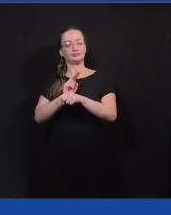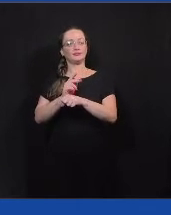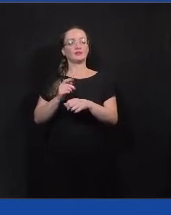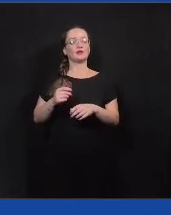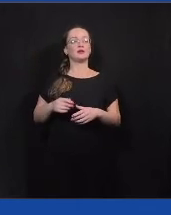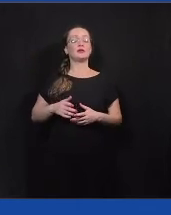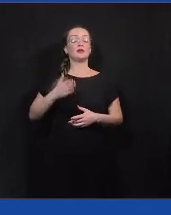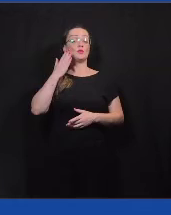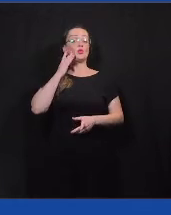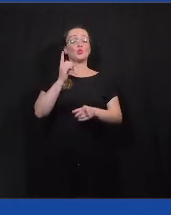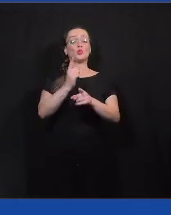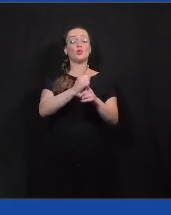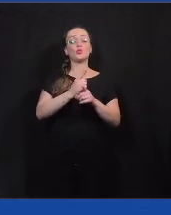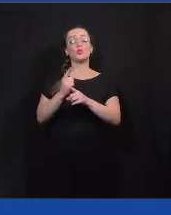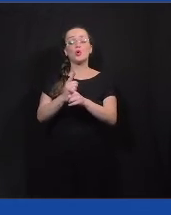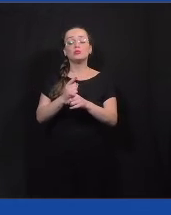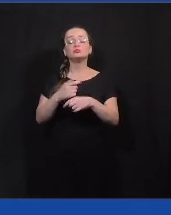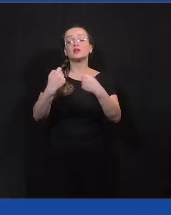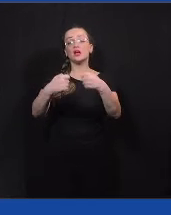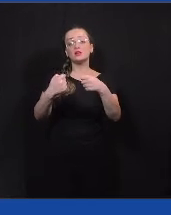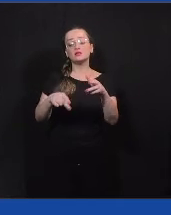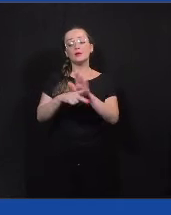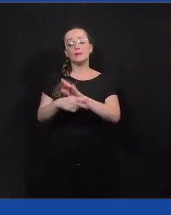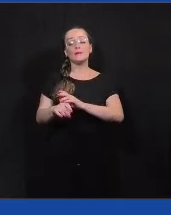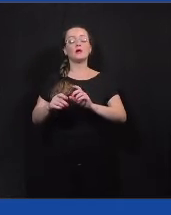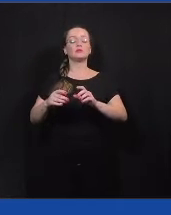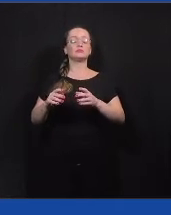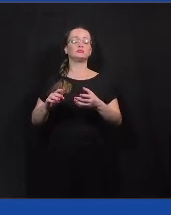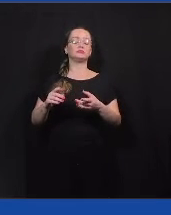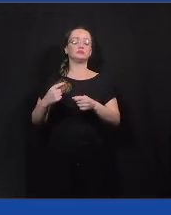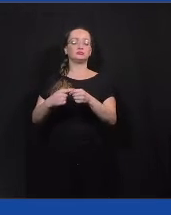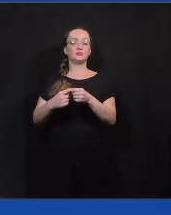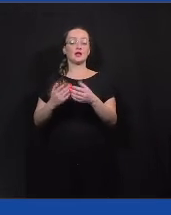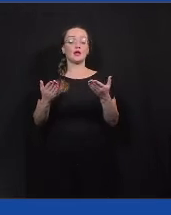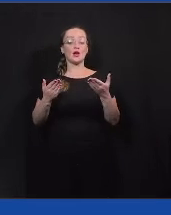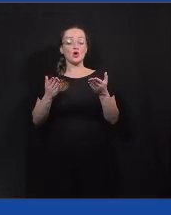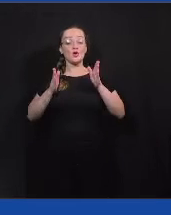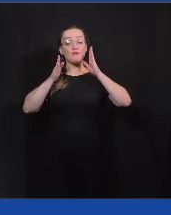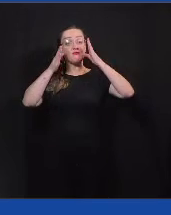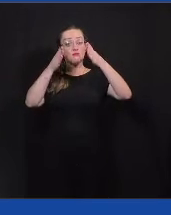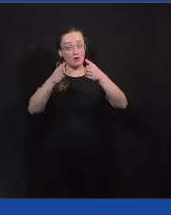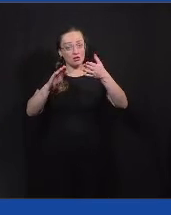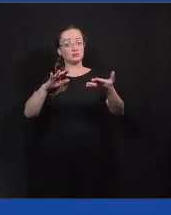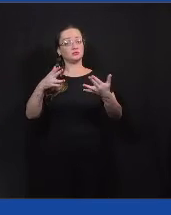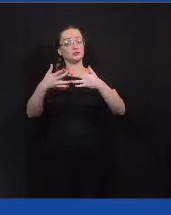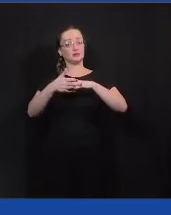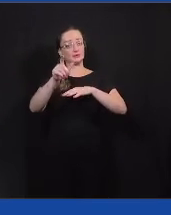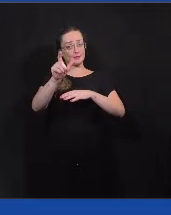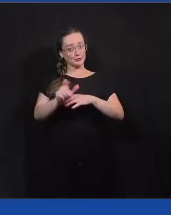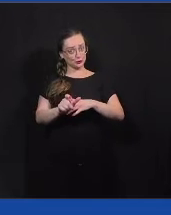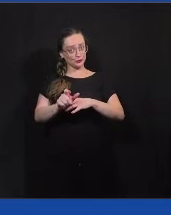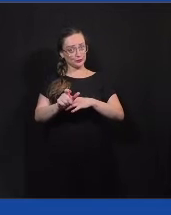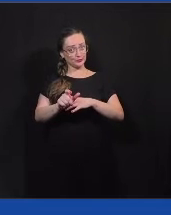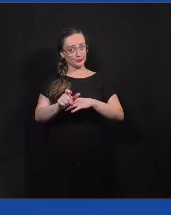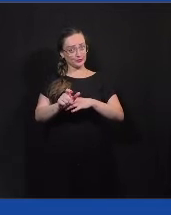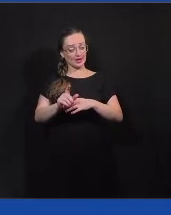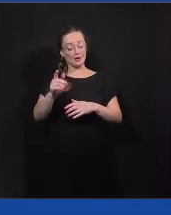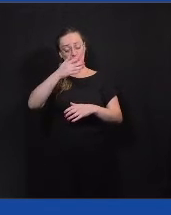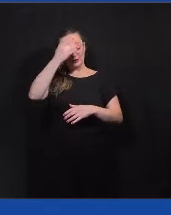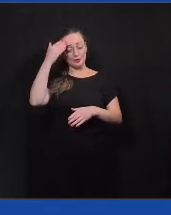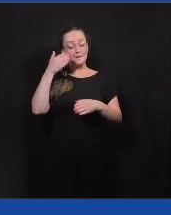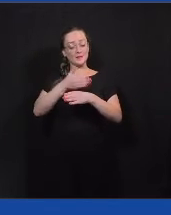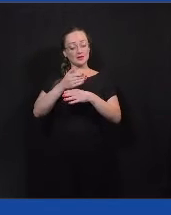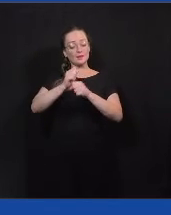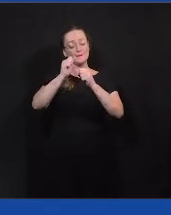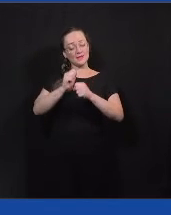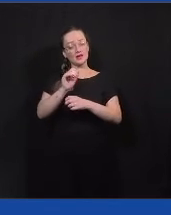demandas. E dessa vez o foco era exclusivamente o cidadão, o engajamento do cidadão no aplicativo, que já tinha